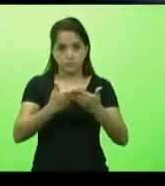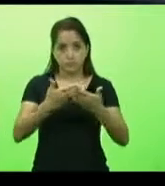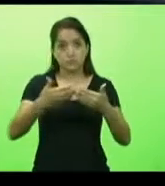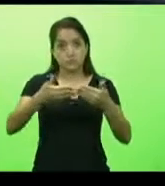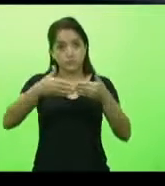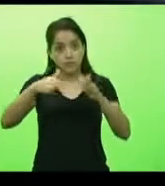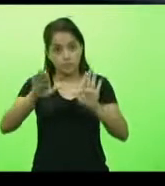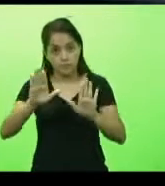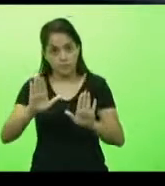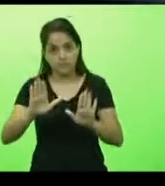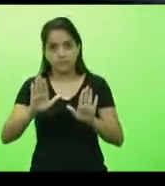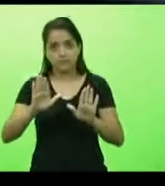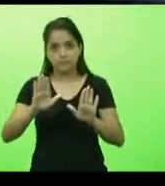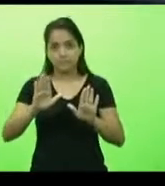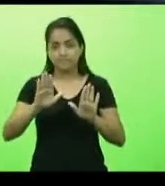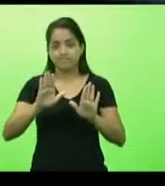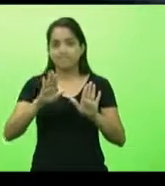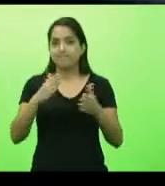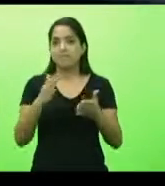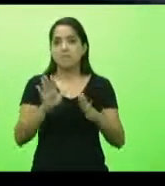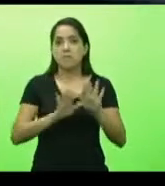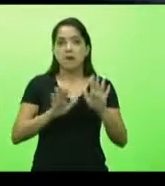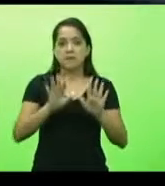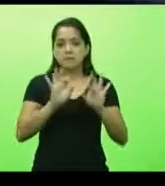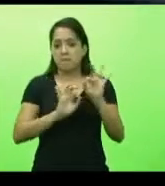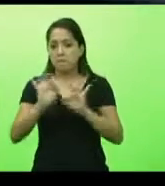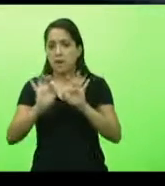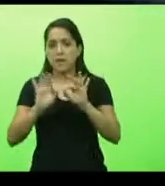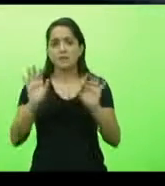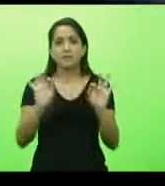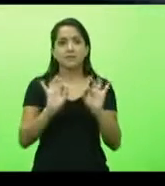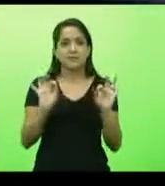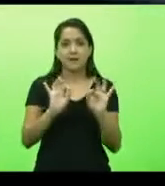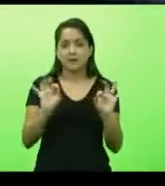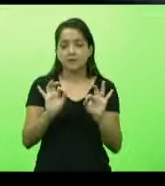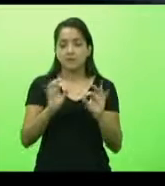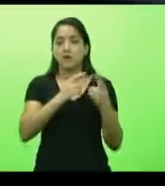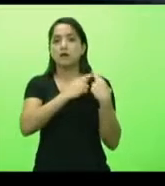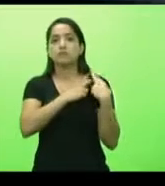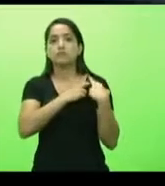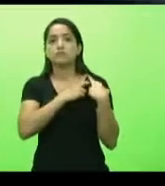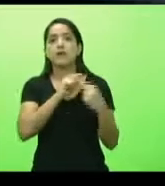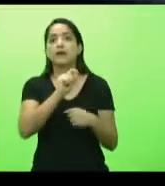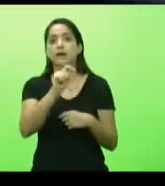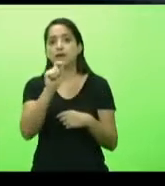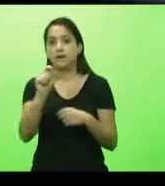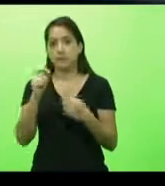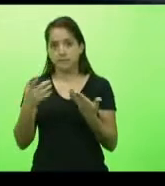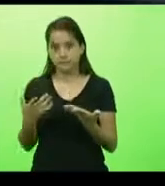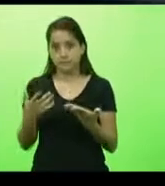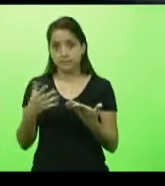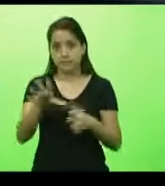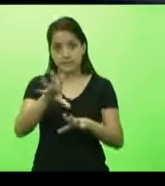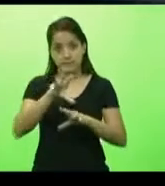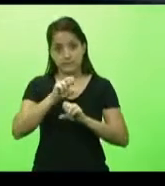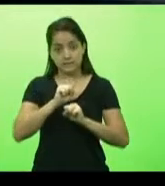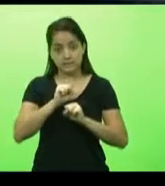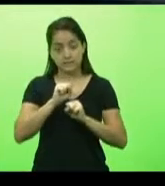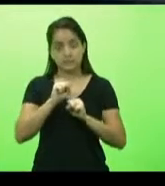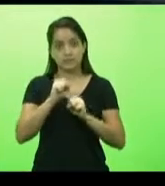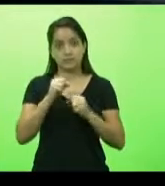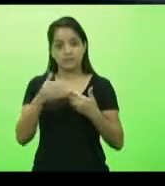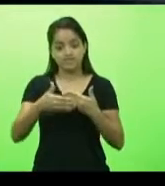totalmente no escuro. Décimo, vai assumir a responsabilidade em caso de contaminação comunitária, ou